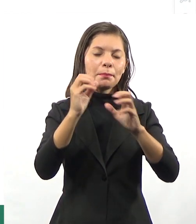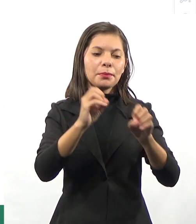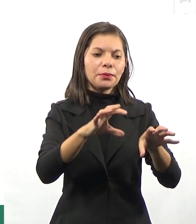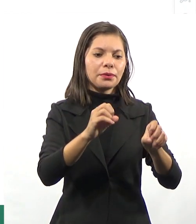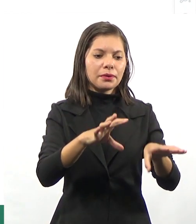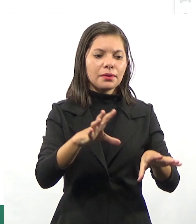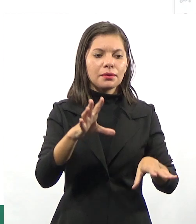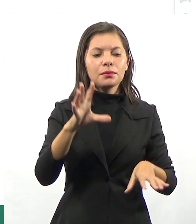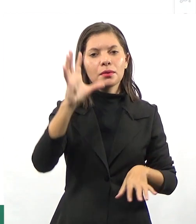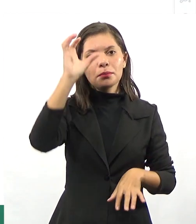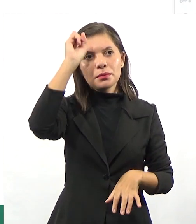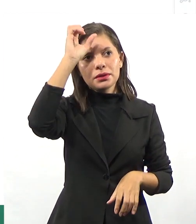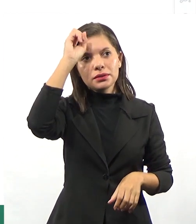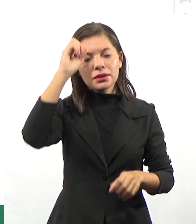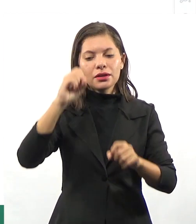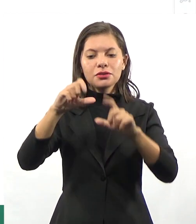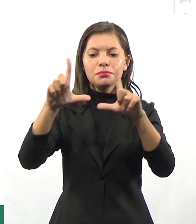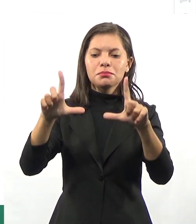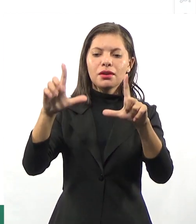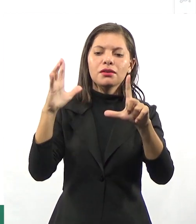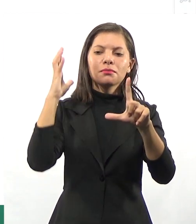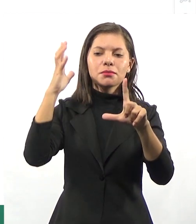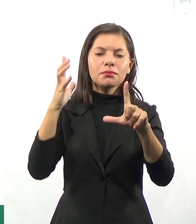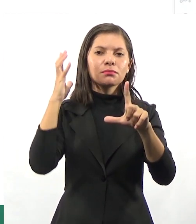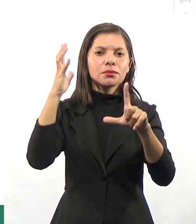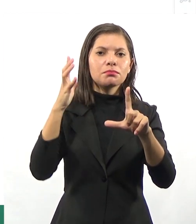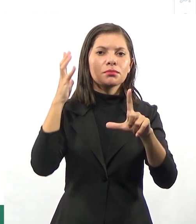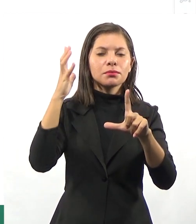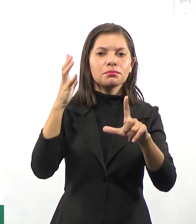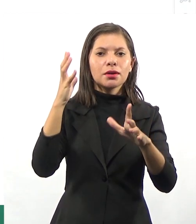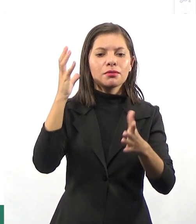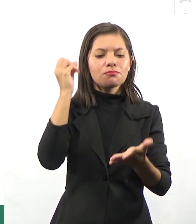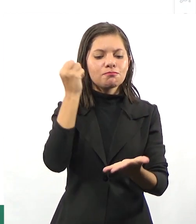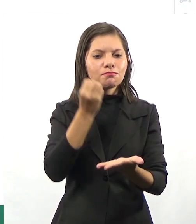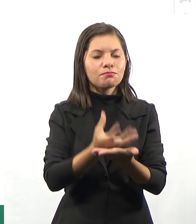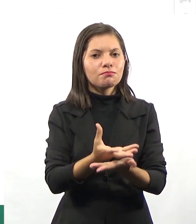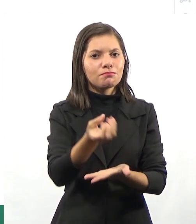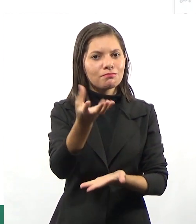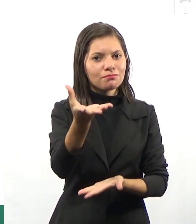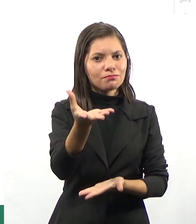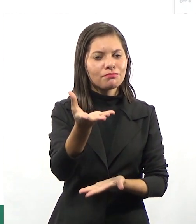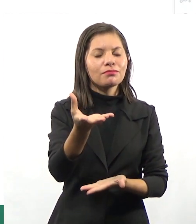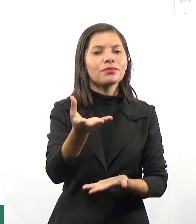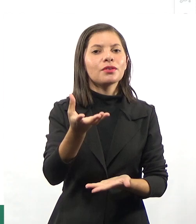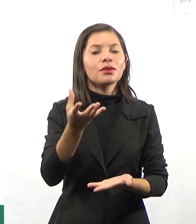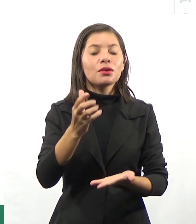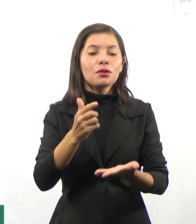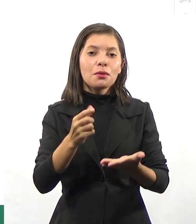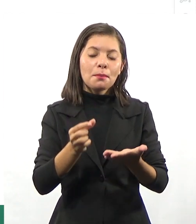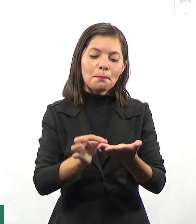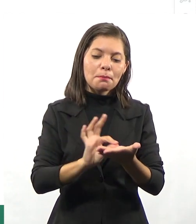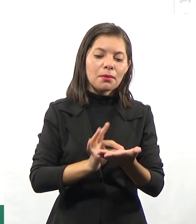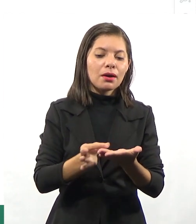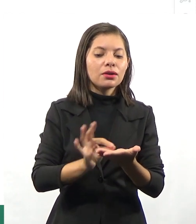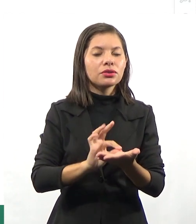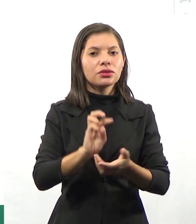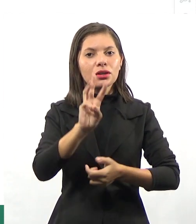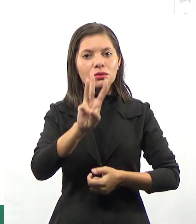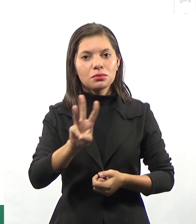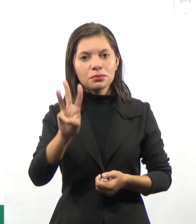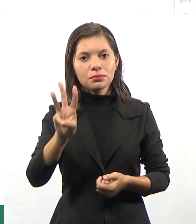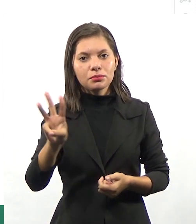-aprendizagem, seja material impresso, seja material televisivo, radiofônico, um podcast, ou páginas web